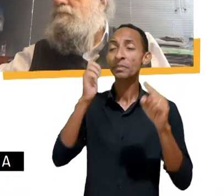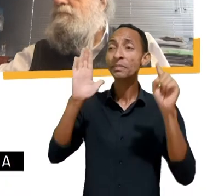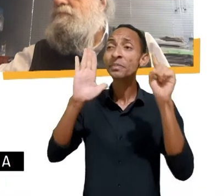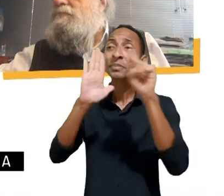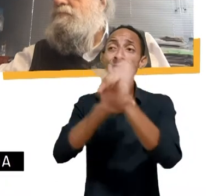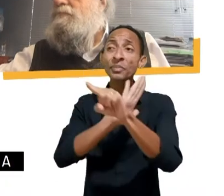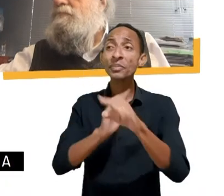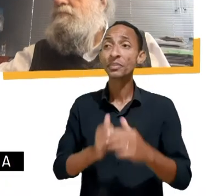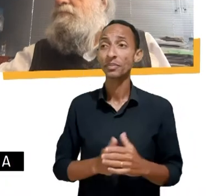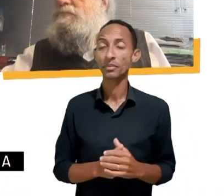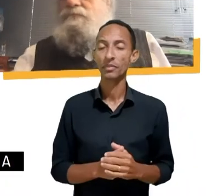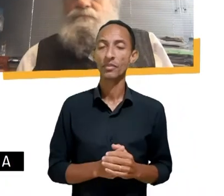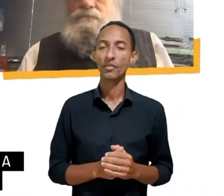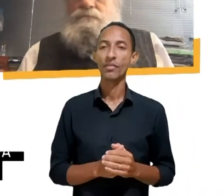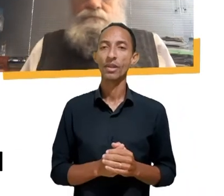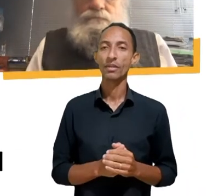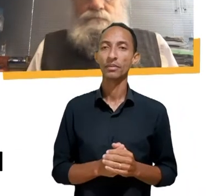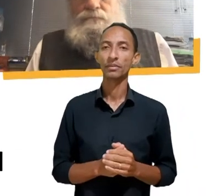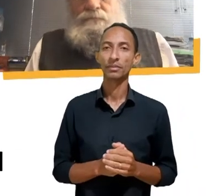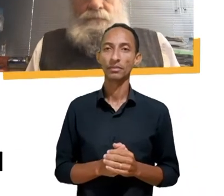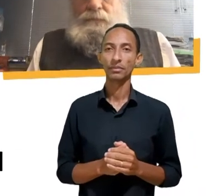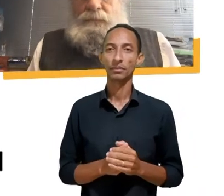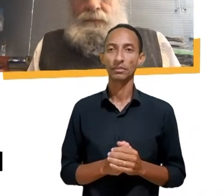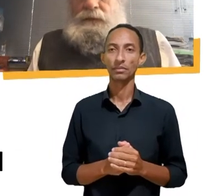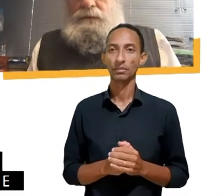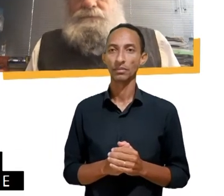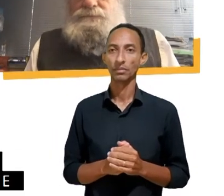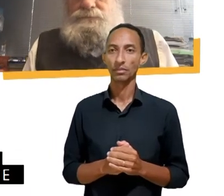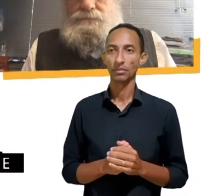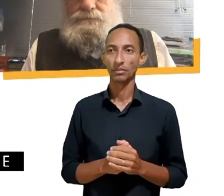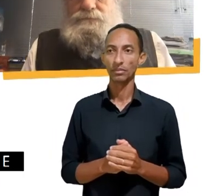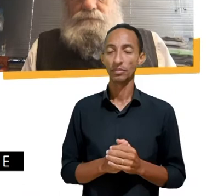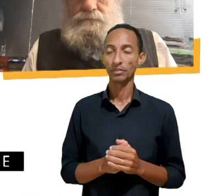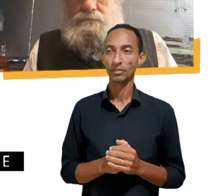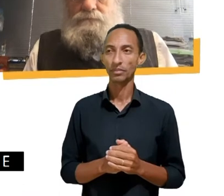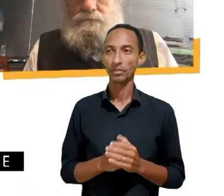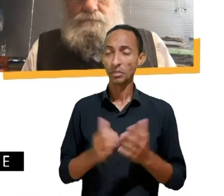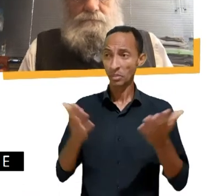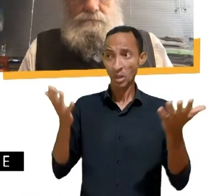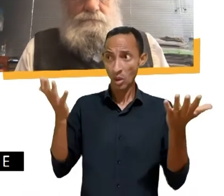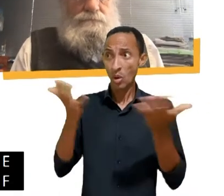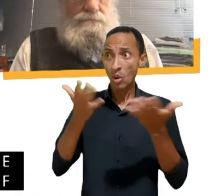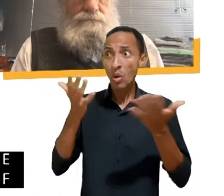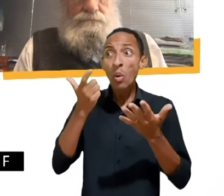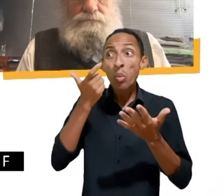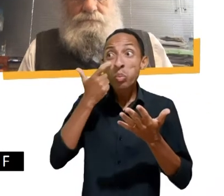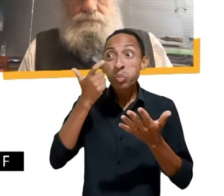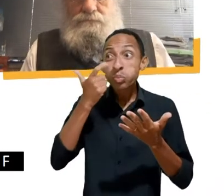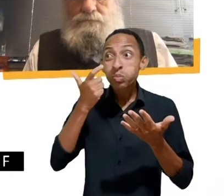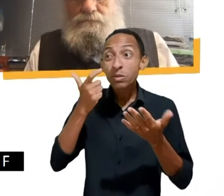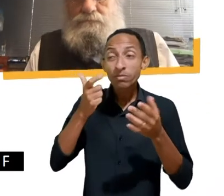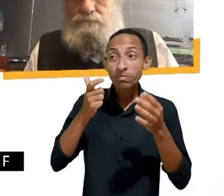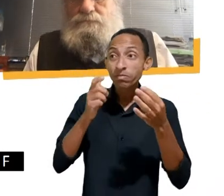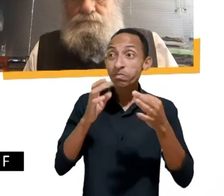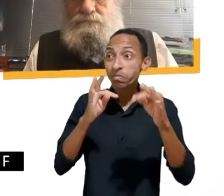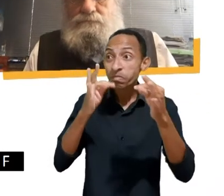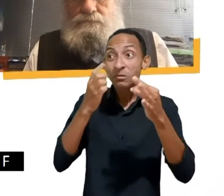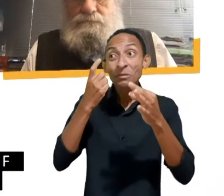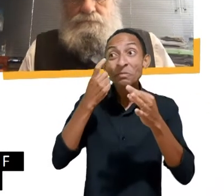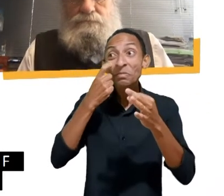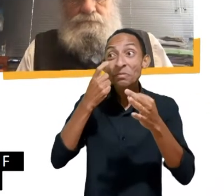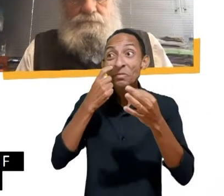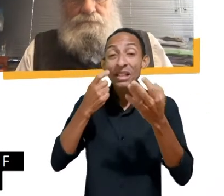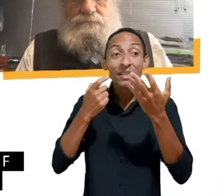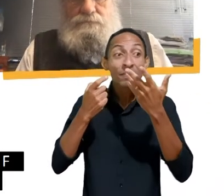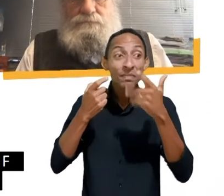técnicas de perfilamento, decisão automatizada e modulação comportamental afetam de forma desigual as crianças e os